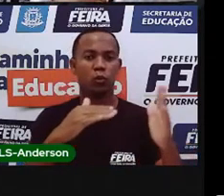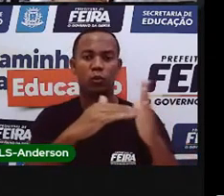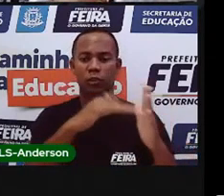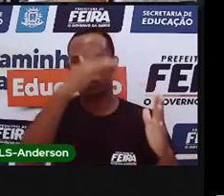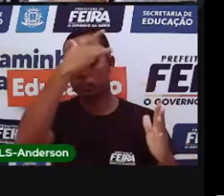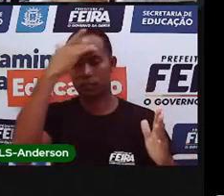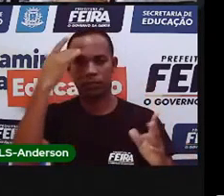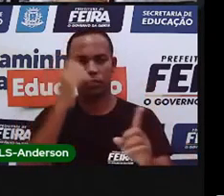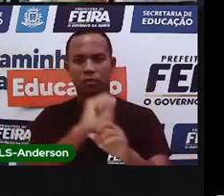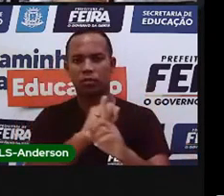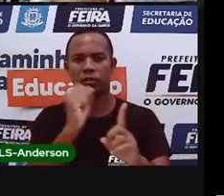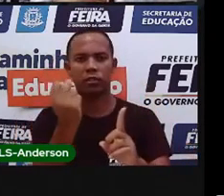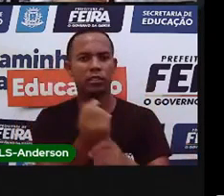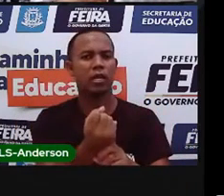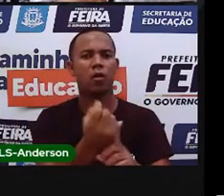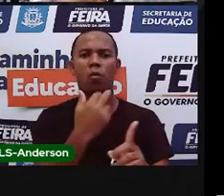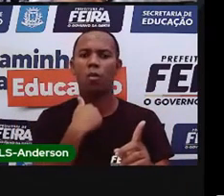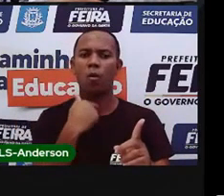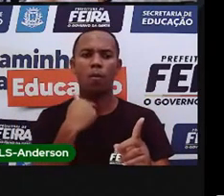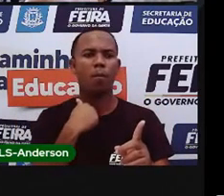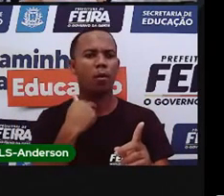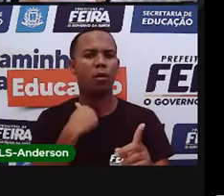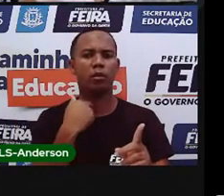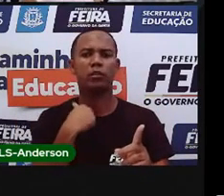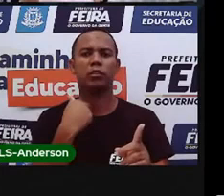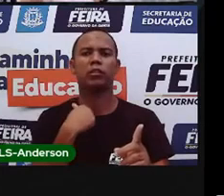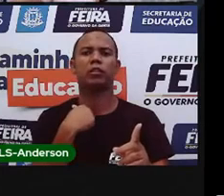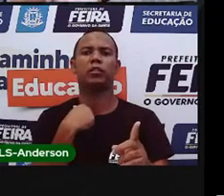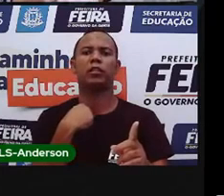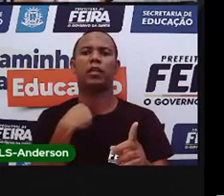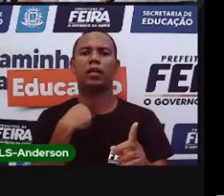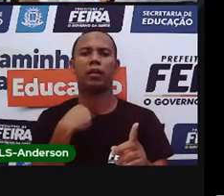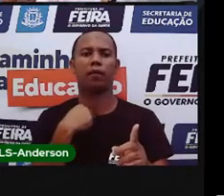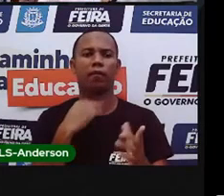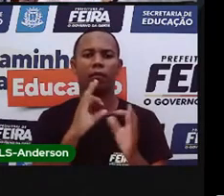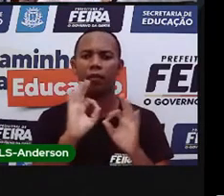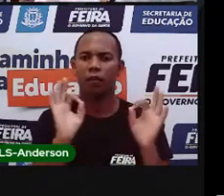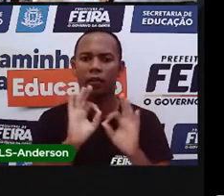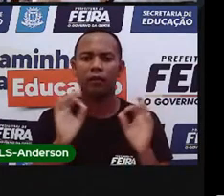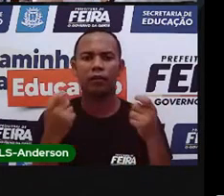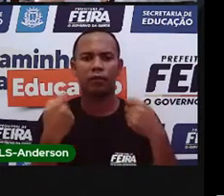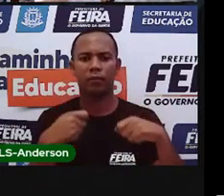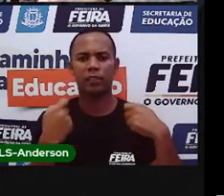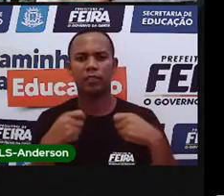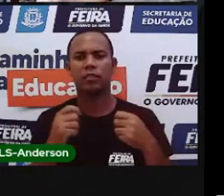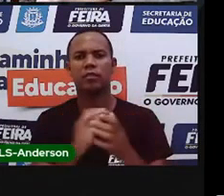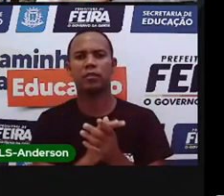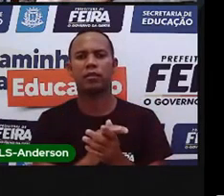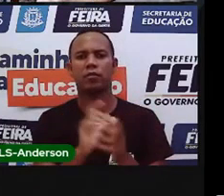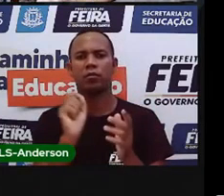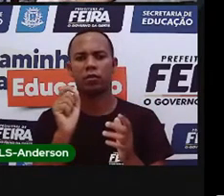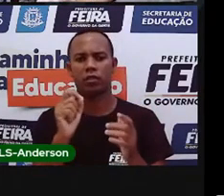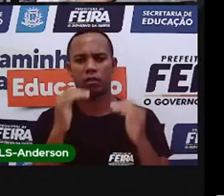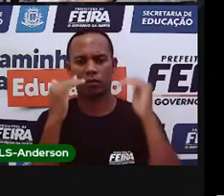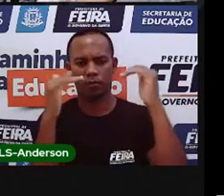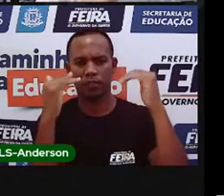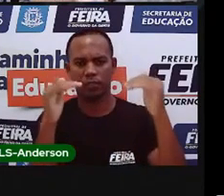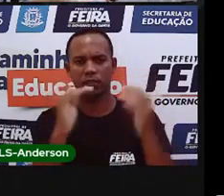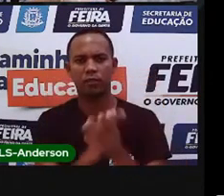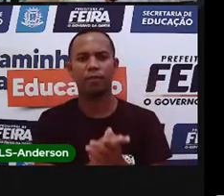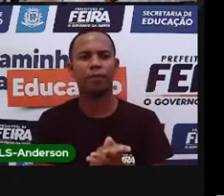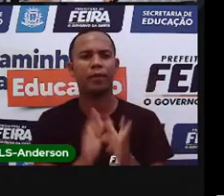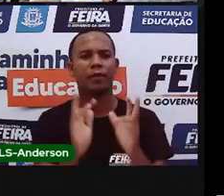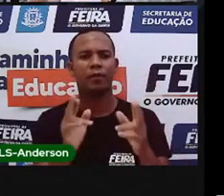coisa fundamental que eu não posso ficar sem. E lá no artigo, porque ele é dividido em partezinhas, se fosse aqueles, lembra dos poemas do